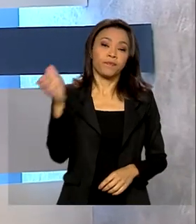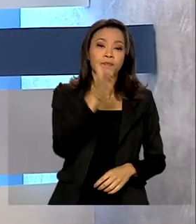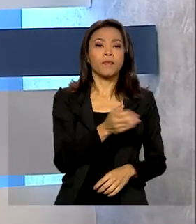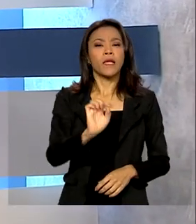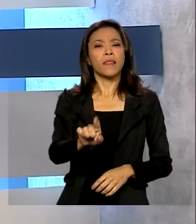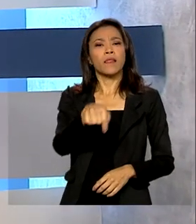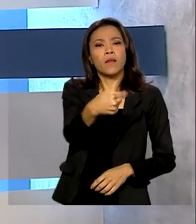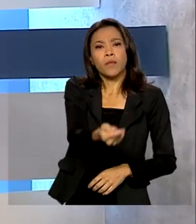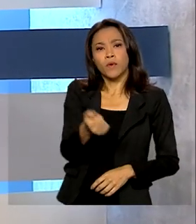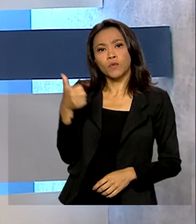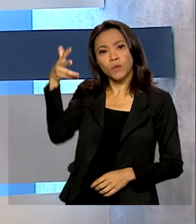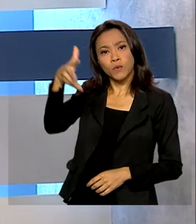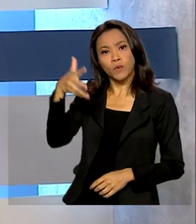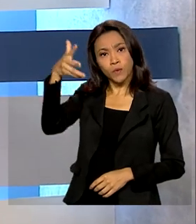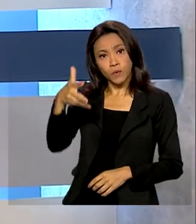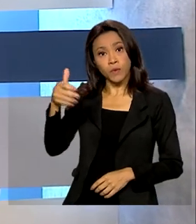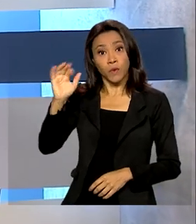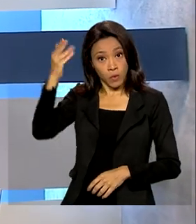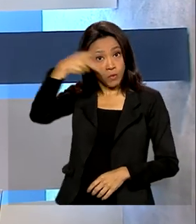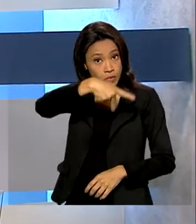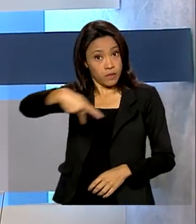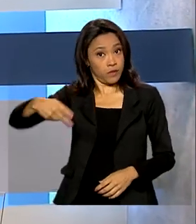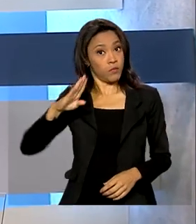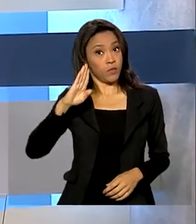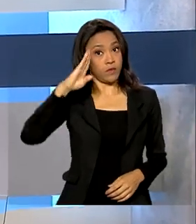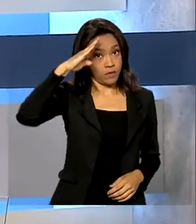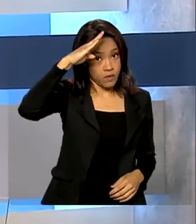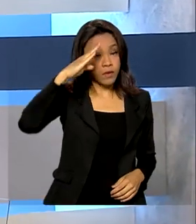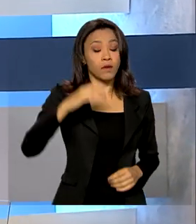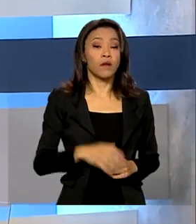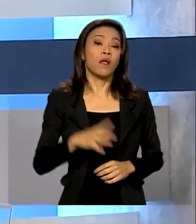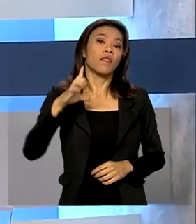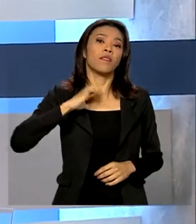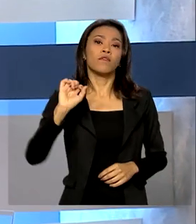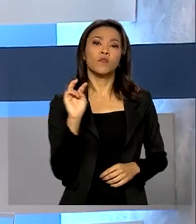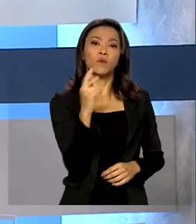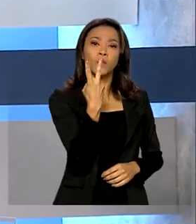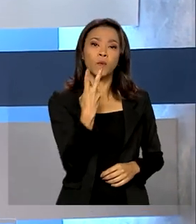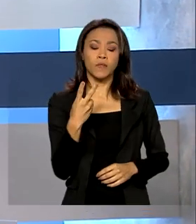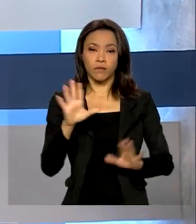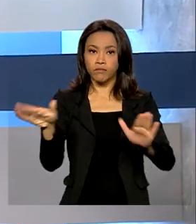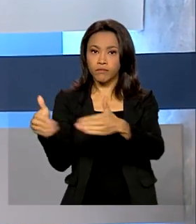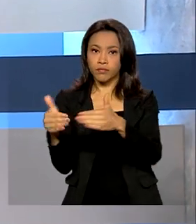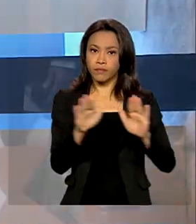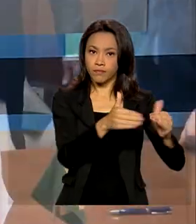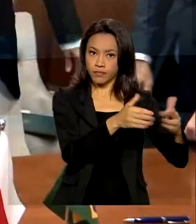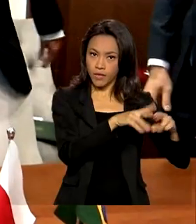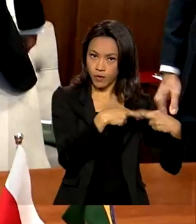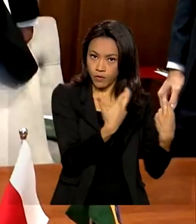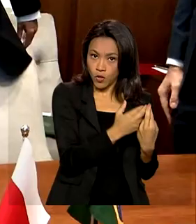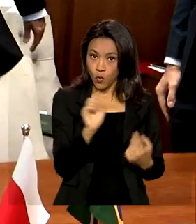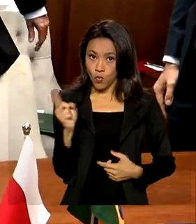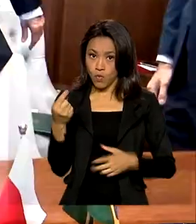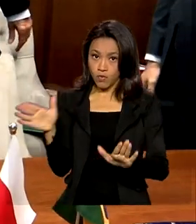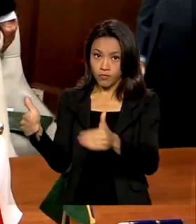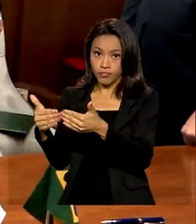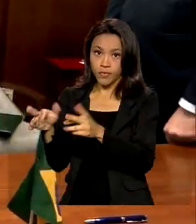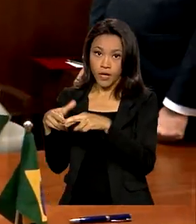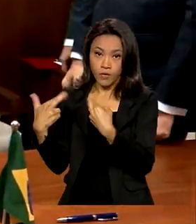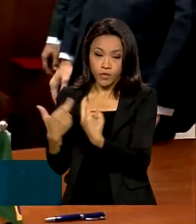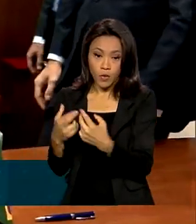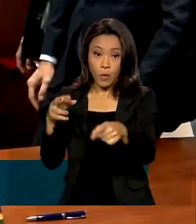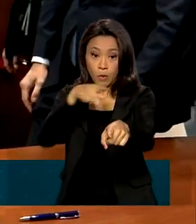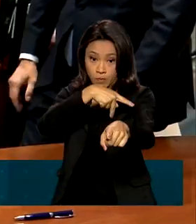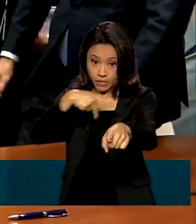discurso na Assembleia Geral da ONU, o presidente Jair Bolsonaro teve duas reuniões bilaterais. Uma delas com o presidente da